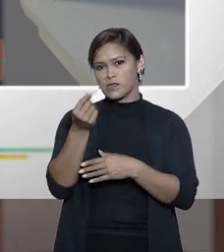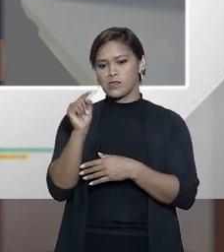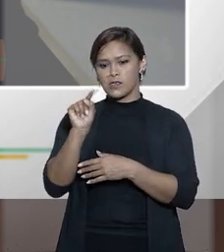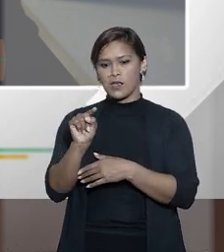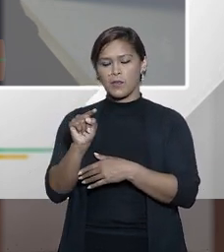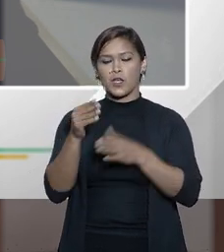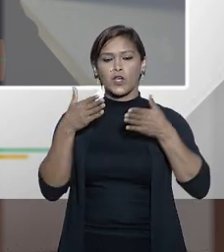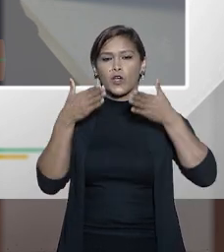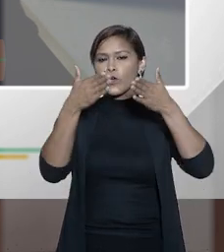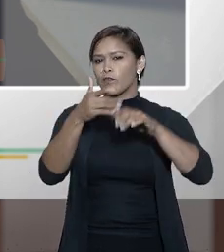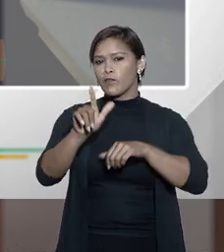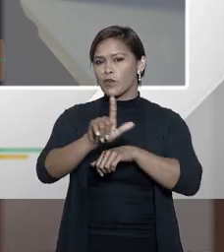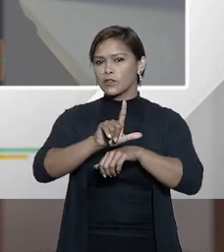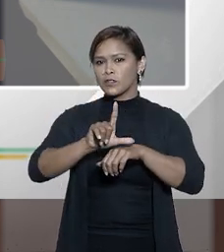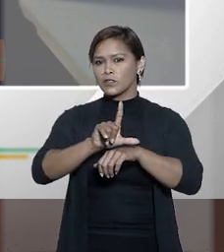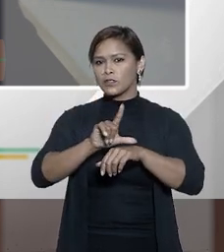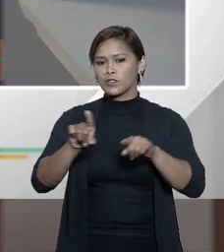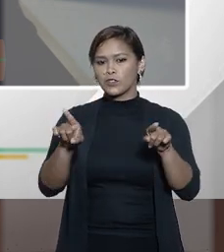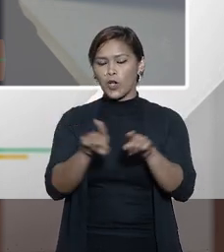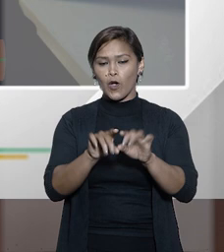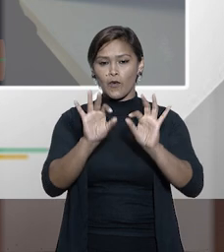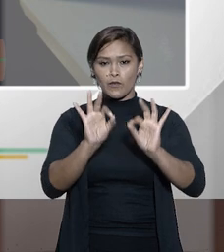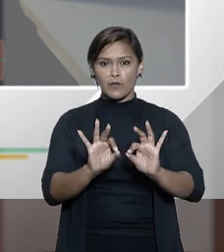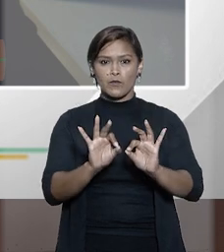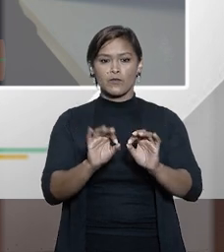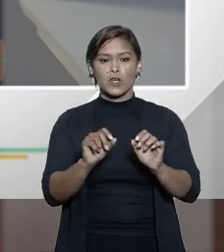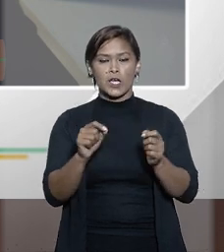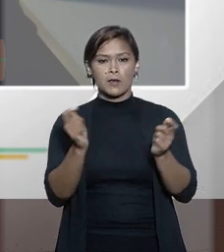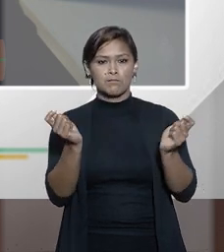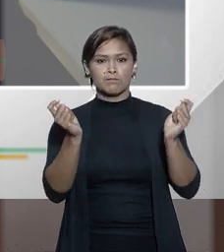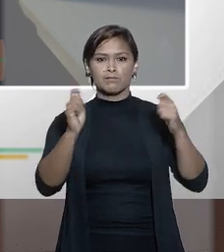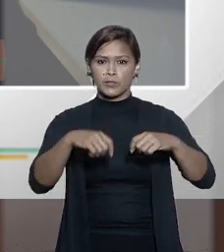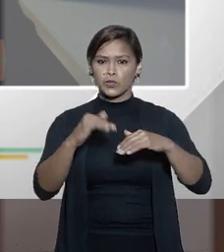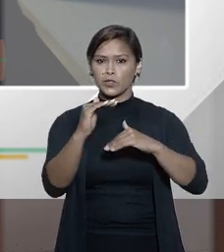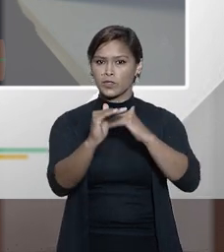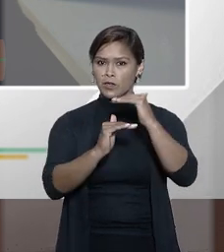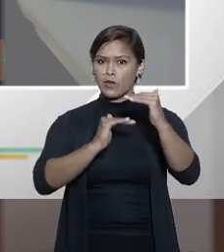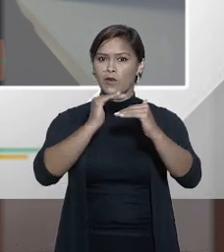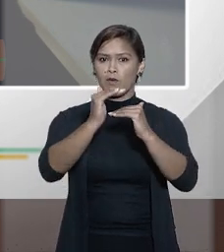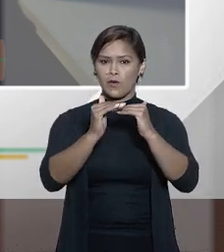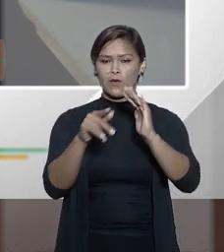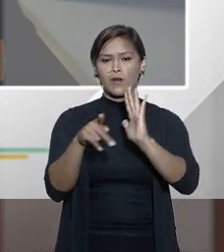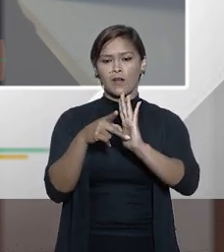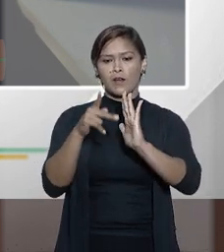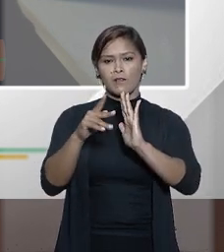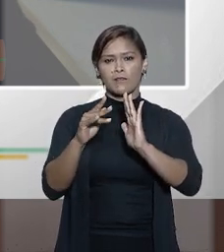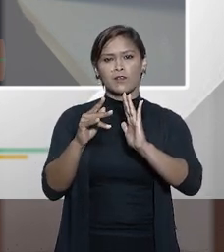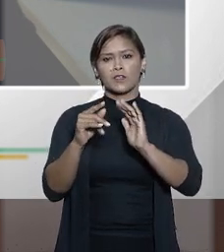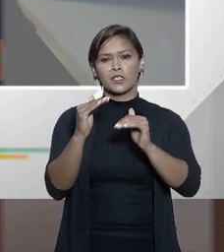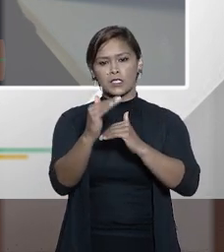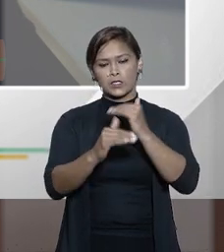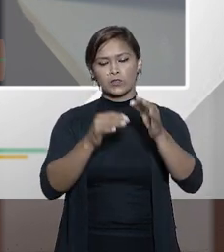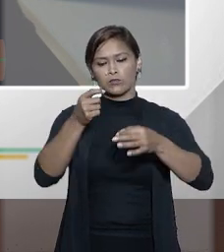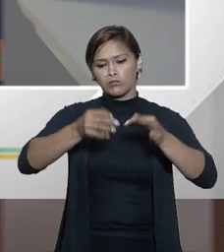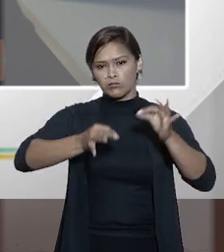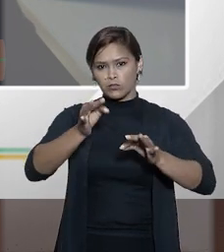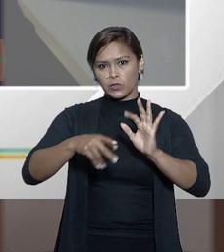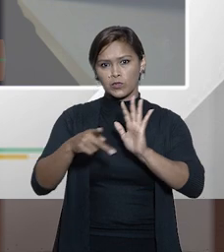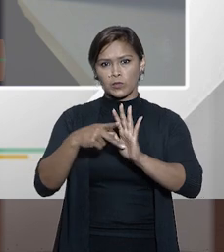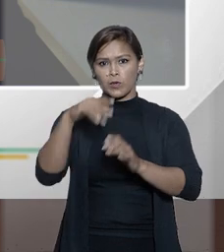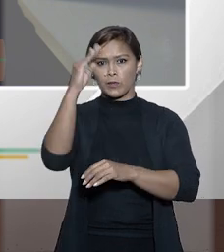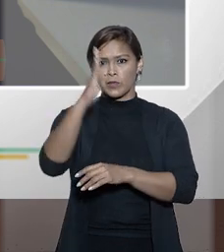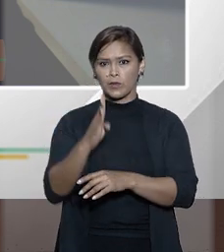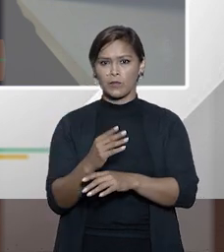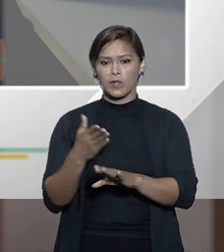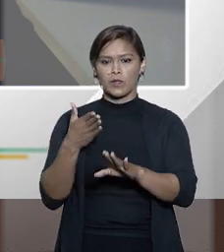o objetivo do legislador foi exatamente o de permitir um avanço do do da jurisdição brasileira